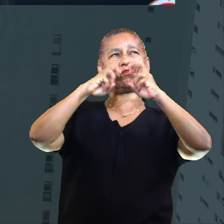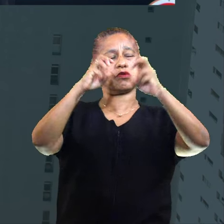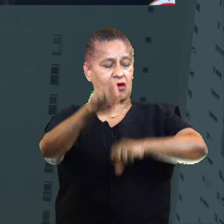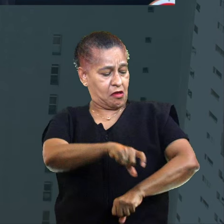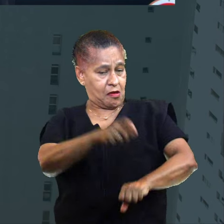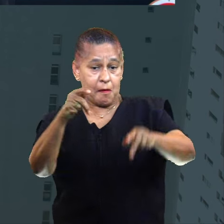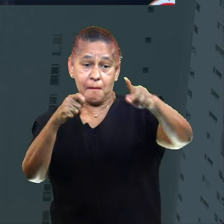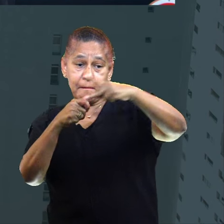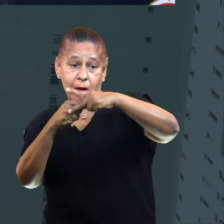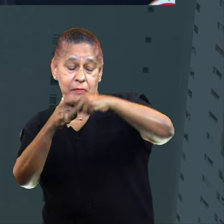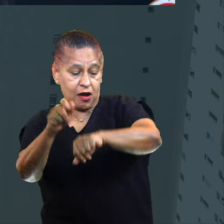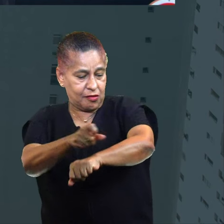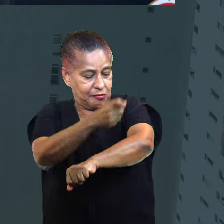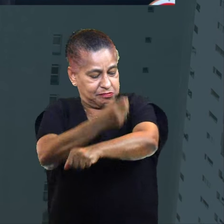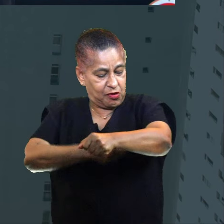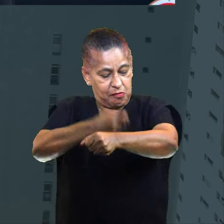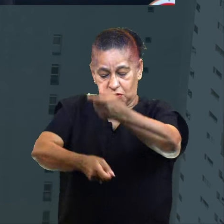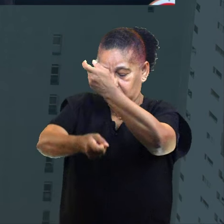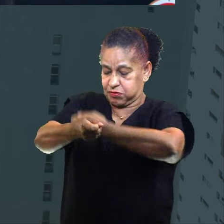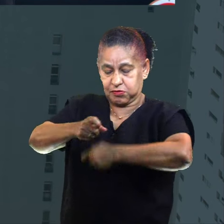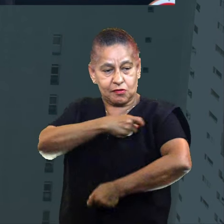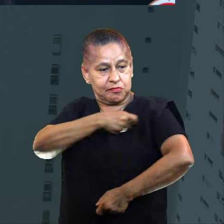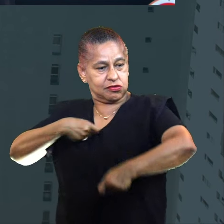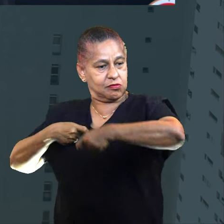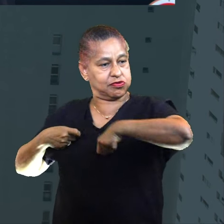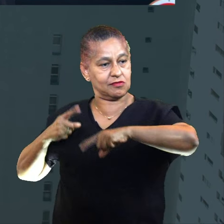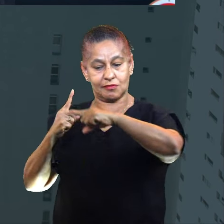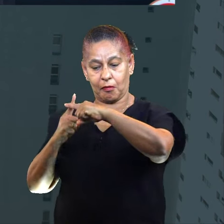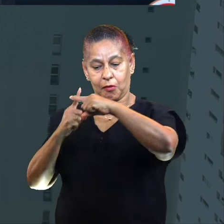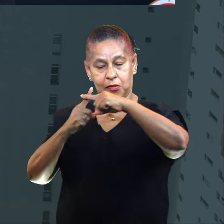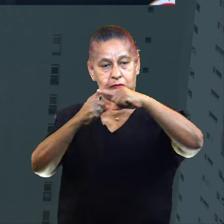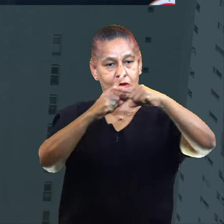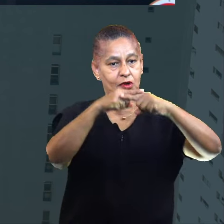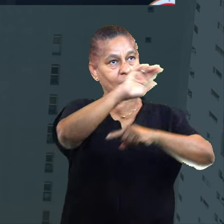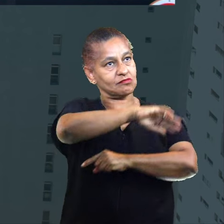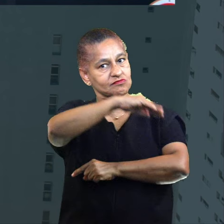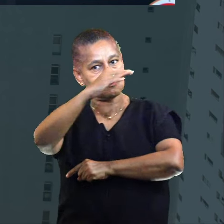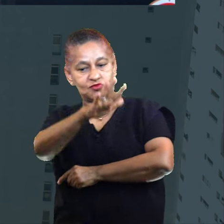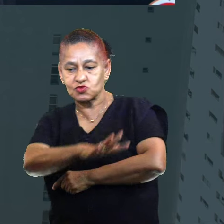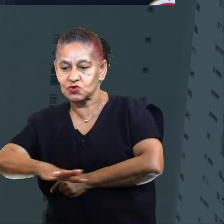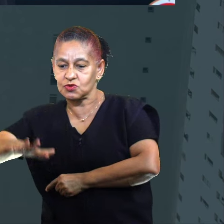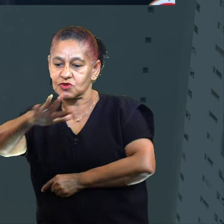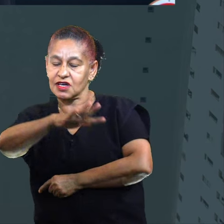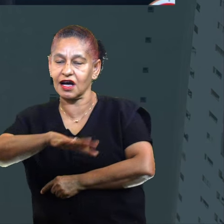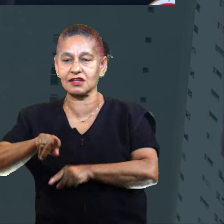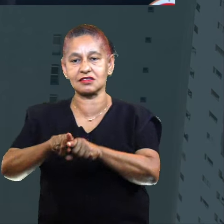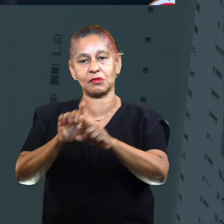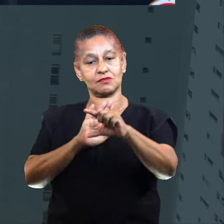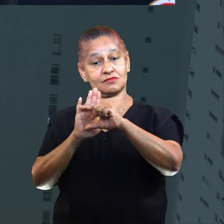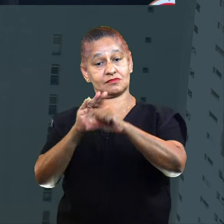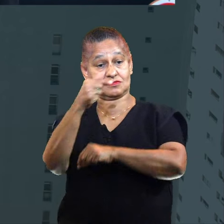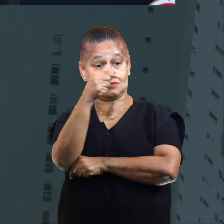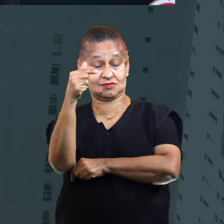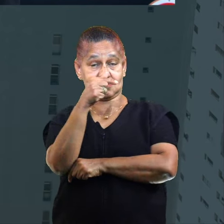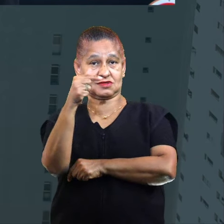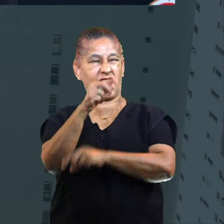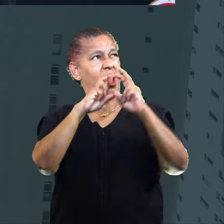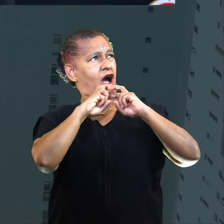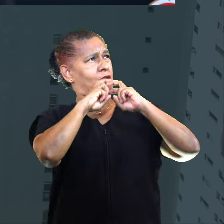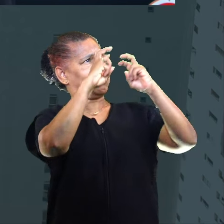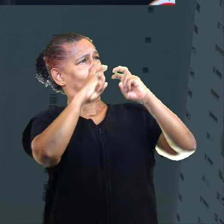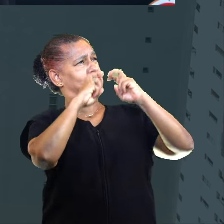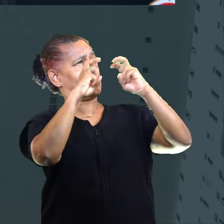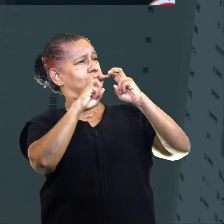com pedras entre os sepulcros e nas colinas. Verso 7, e gritou em alta